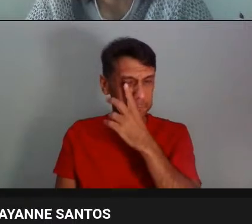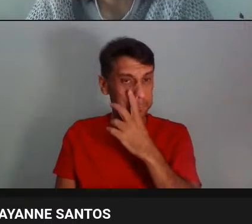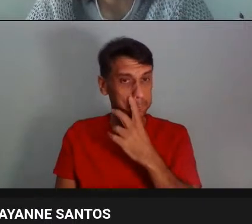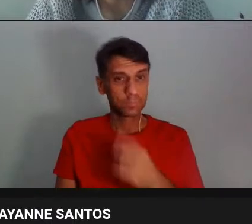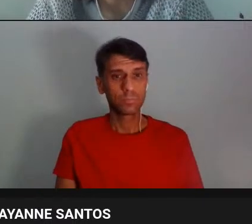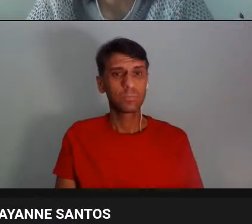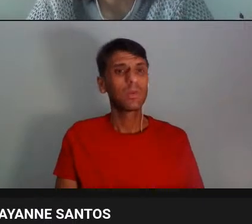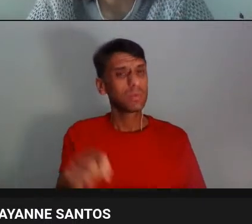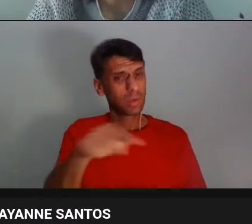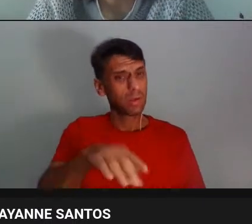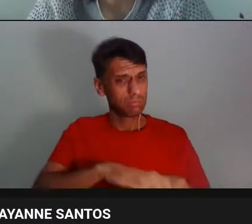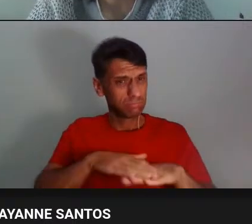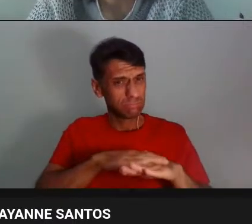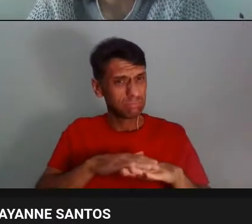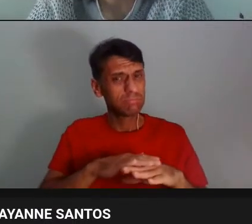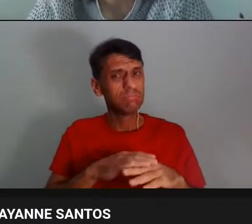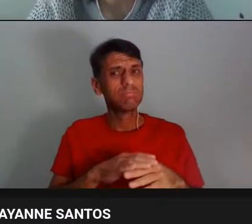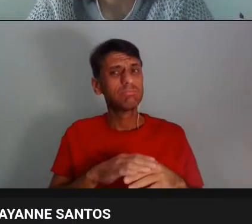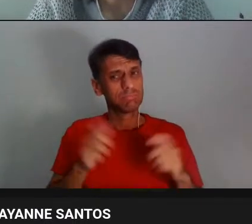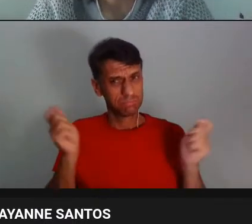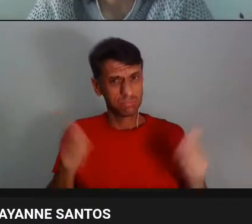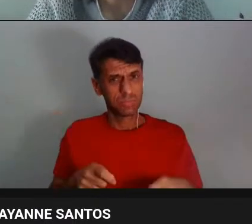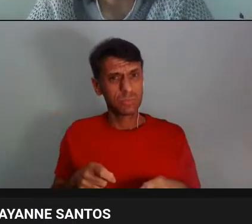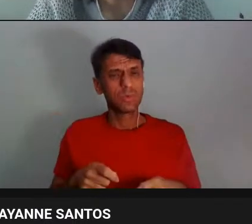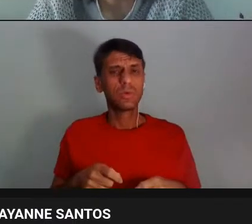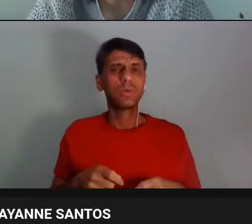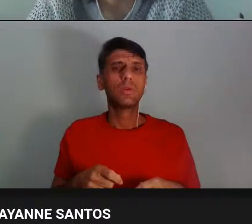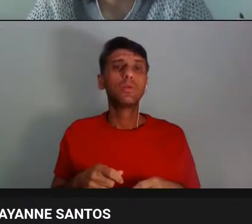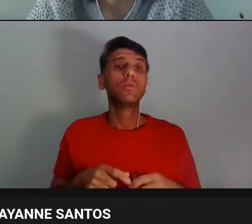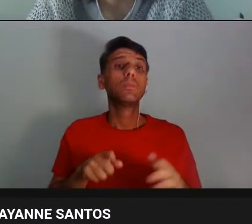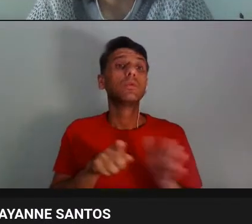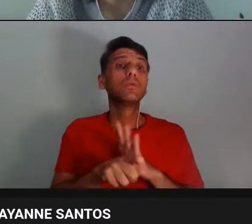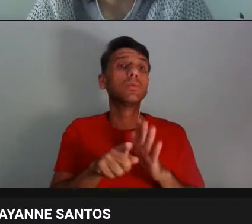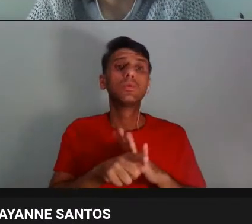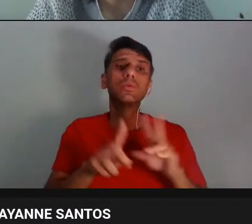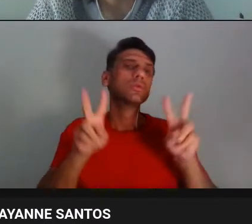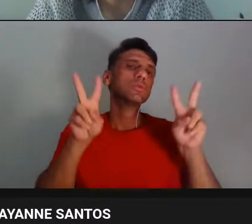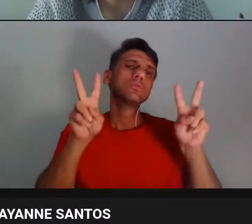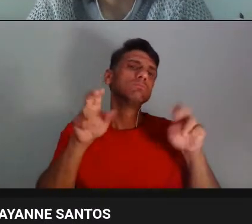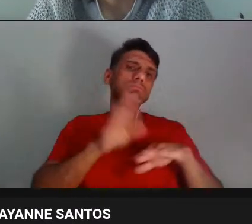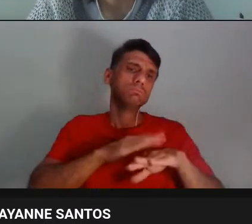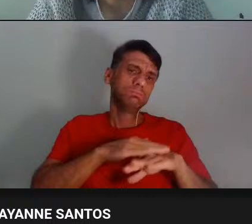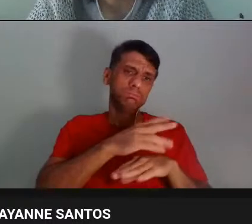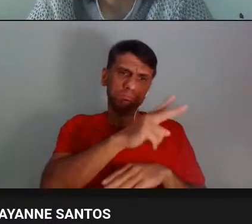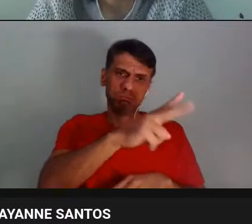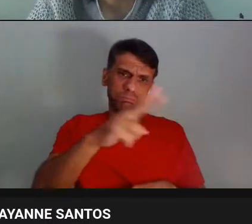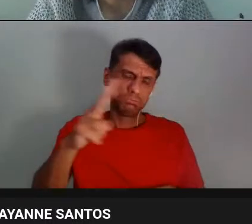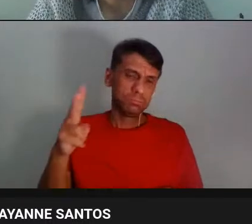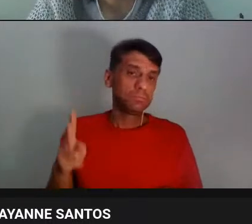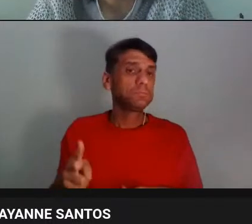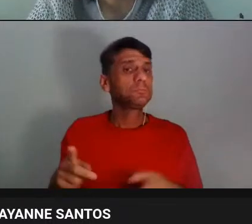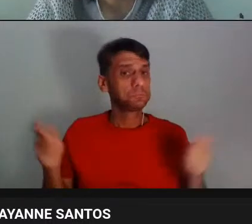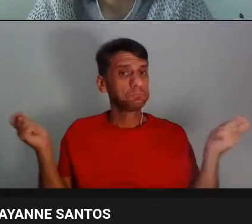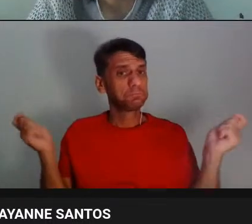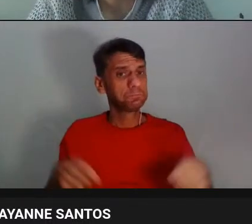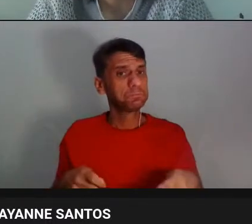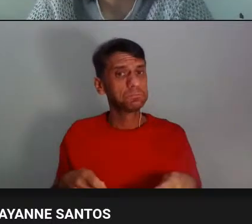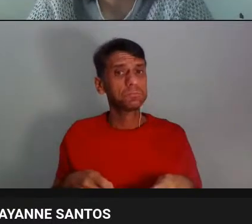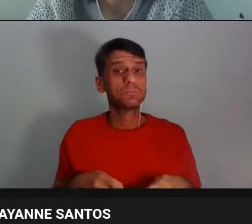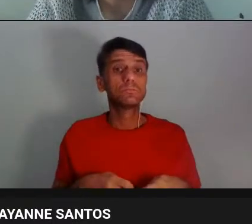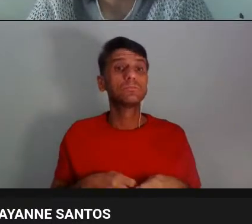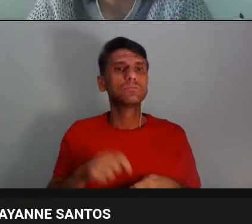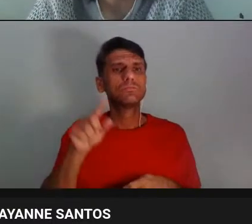isso, né? Ou se a gente pode fazer um conjunto de comentários aqui e vocês verificam o que podem ir pegando,